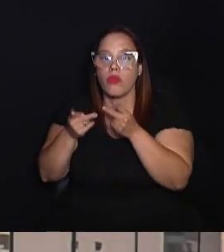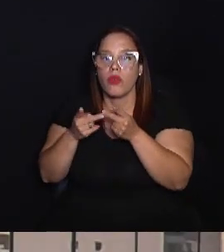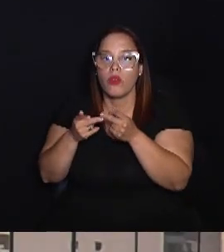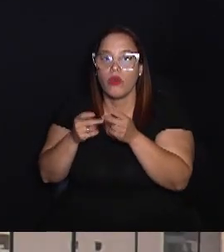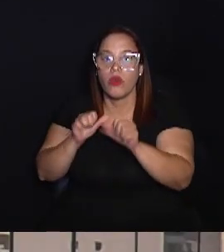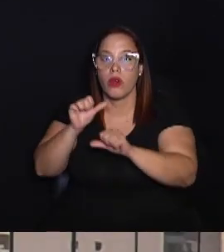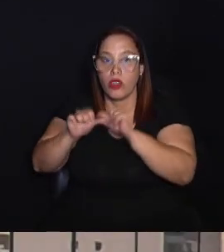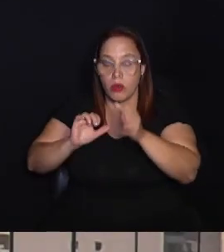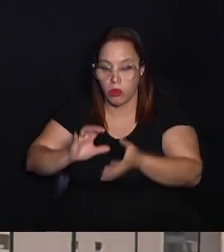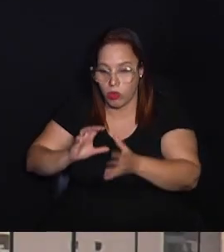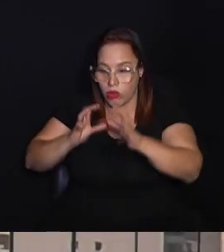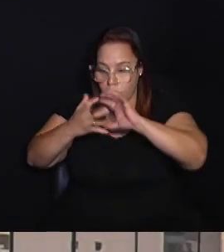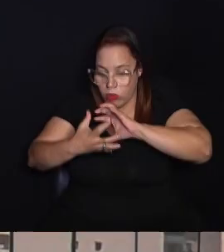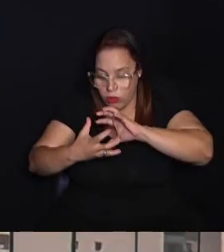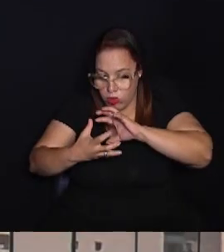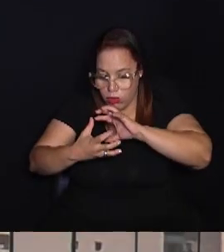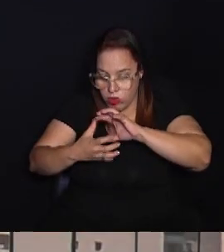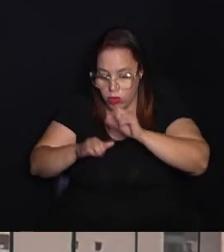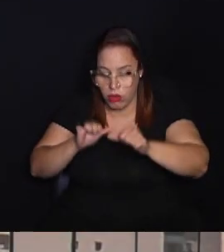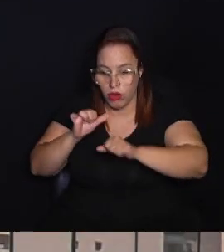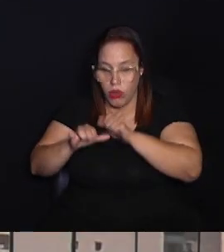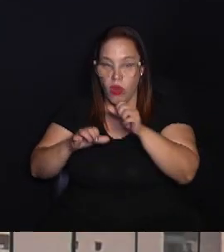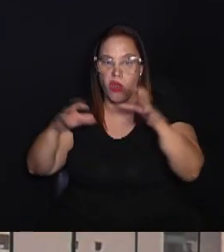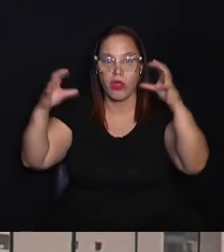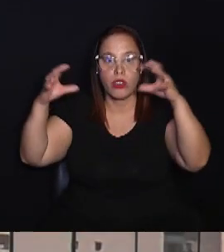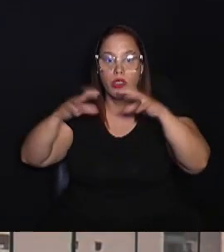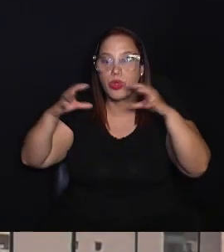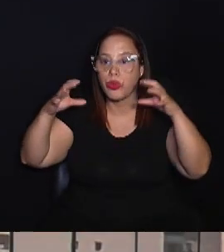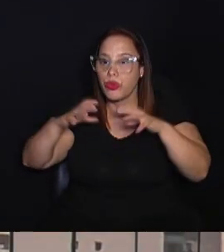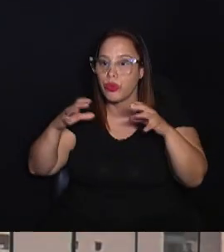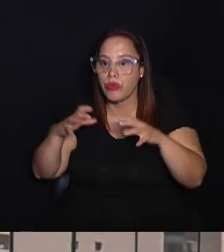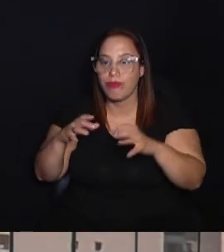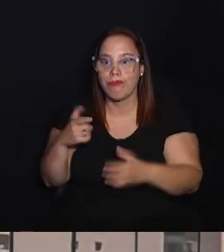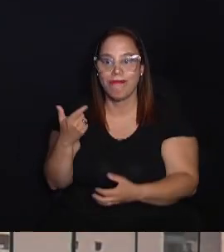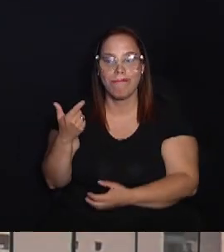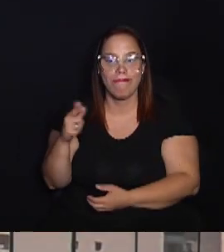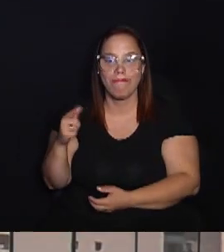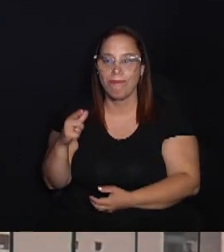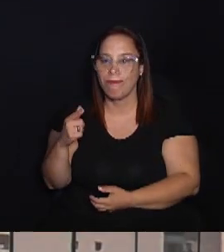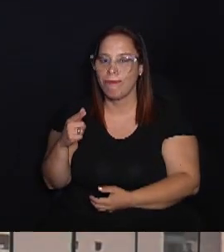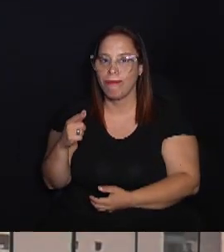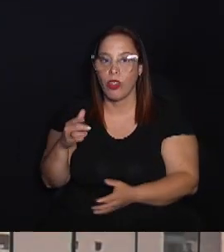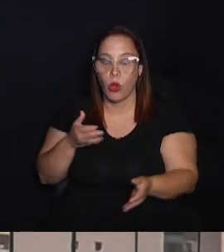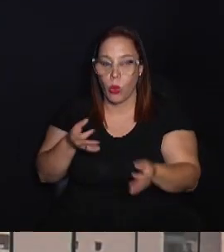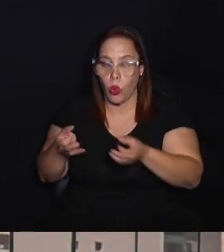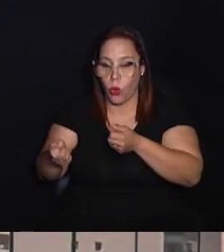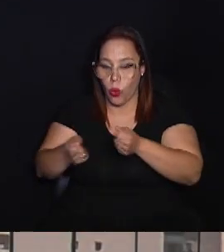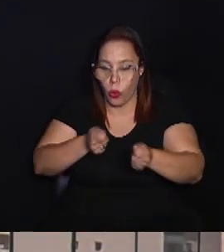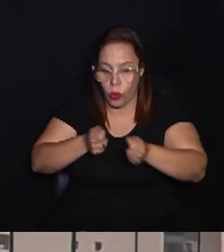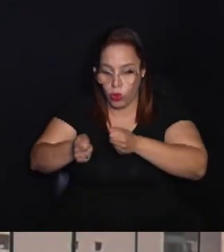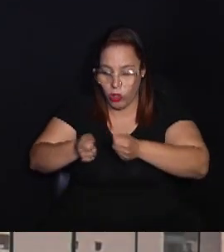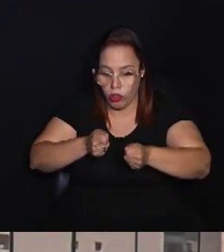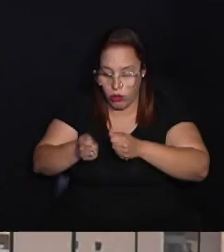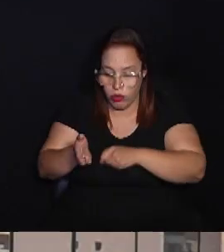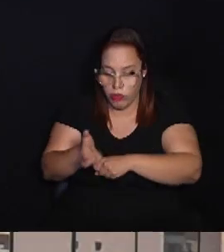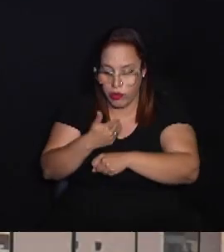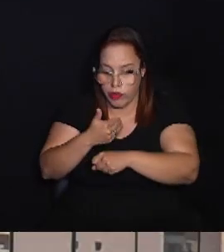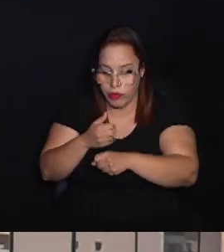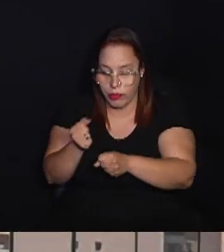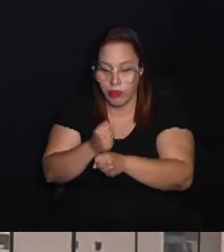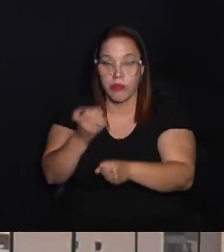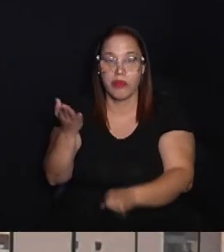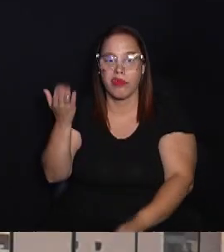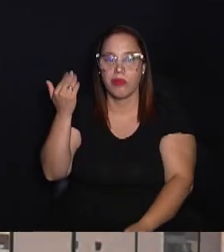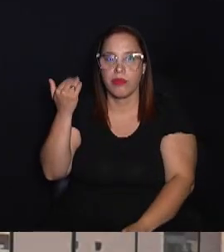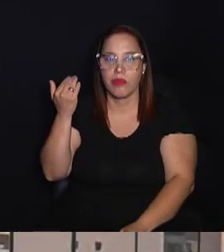eu queria também falar sobre as mudanças climáticas que acabam mudando o regime de chuvas, e aí realmente a gente não tem tanto controle como a gente tinha